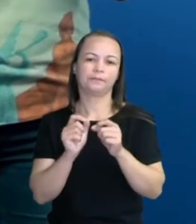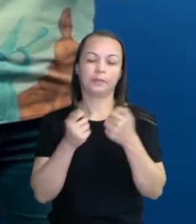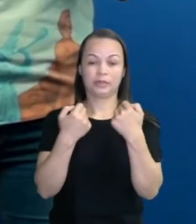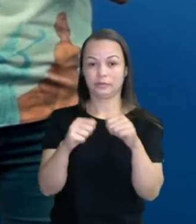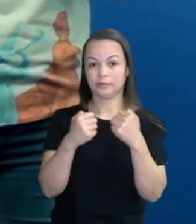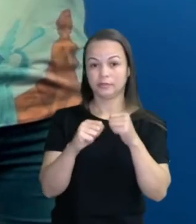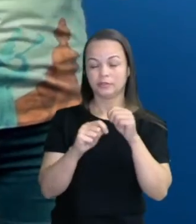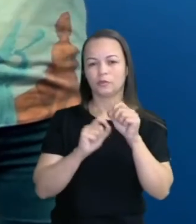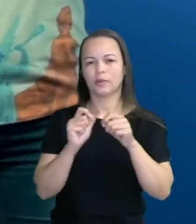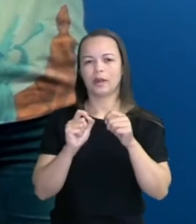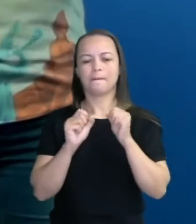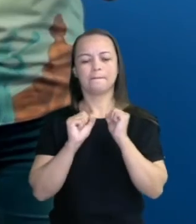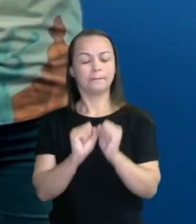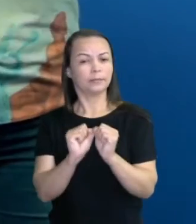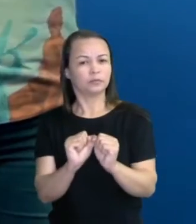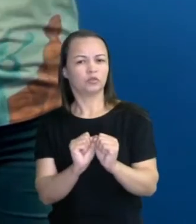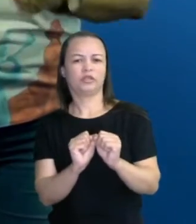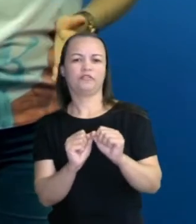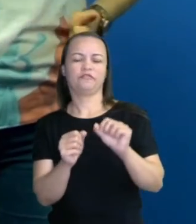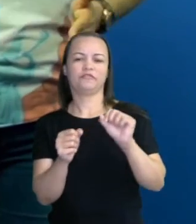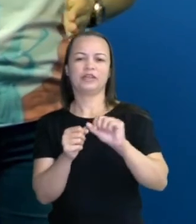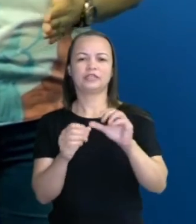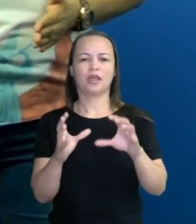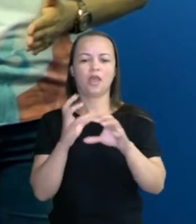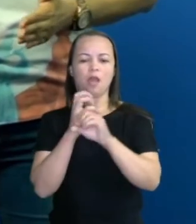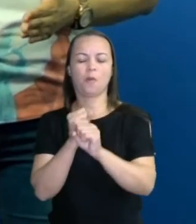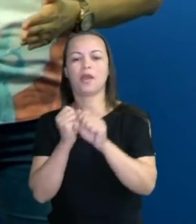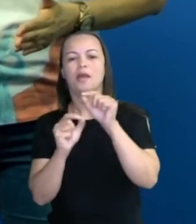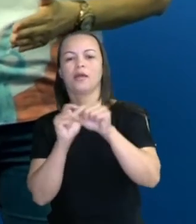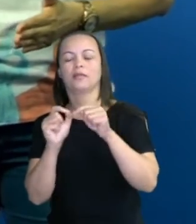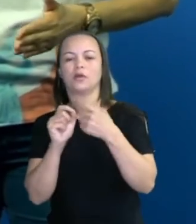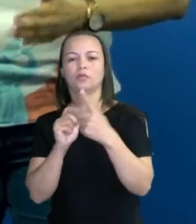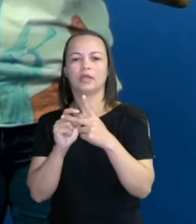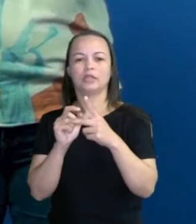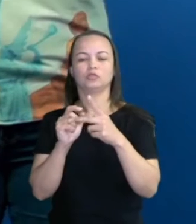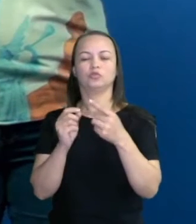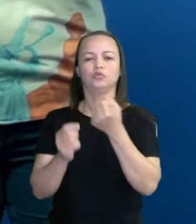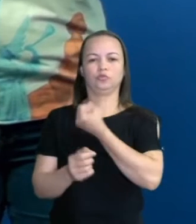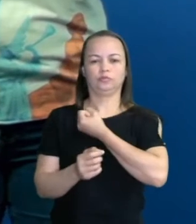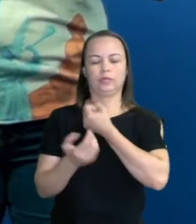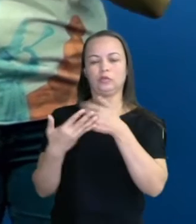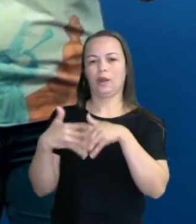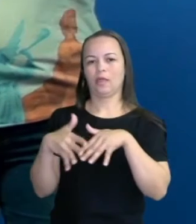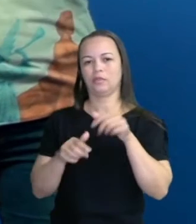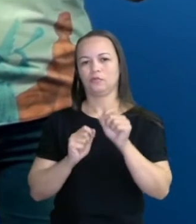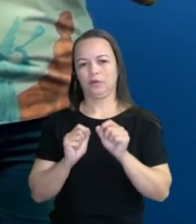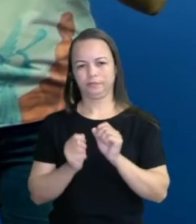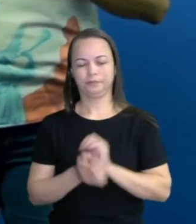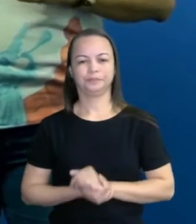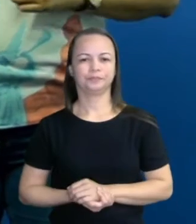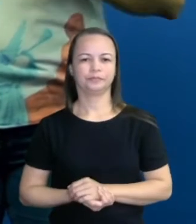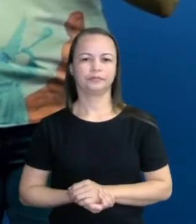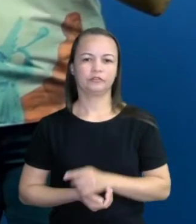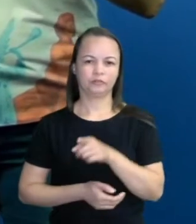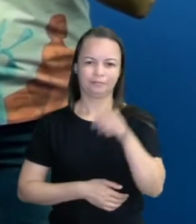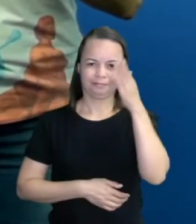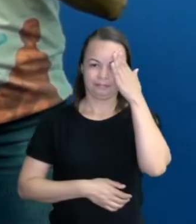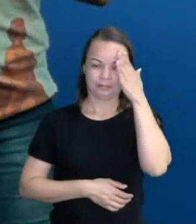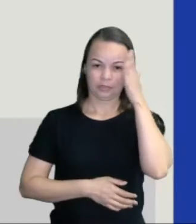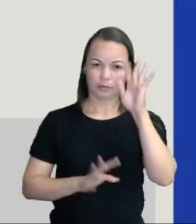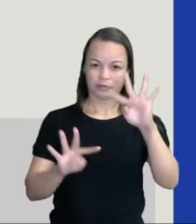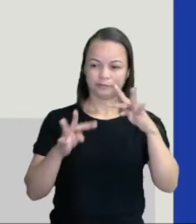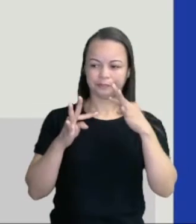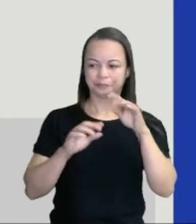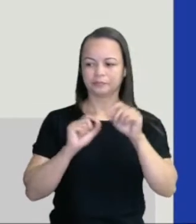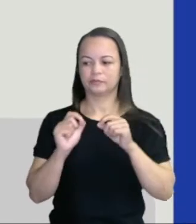para poder fazer a operação dentro do conjunto dos números naturais. Deu para entender? Então, vamos lá. Presta bem